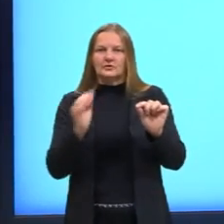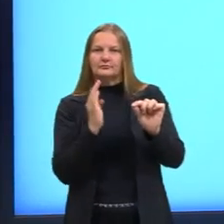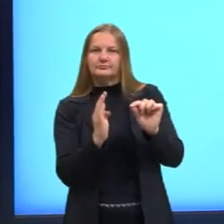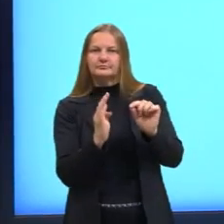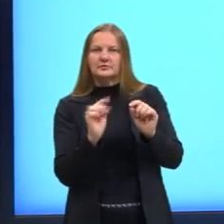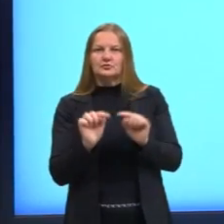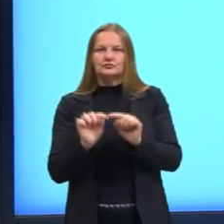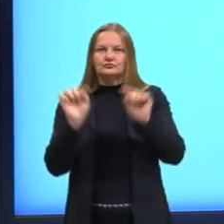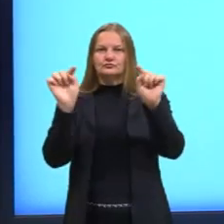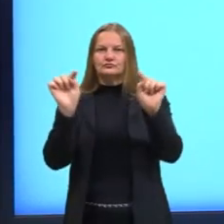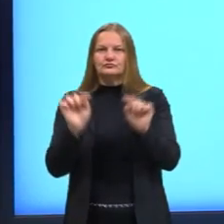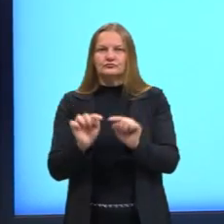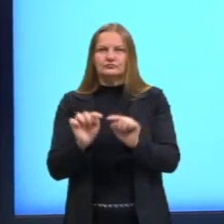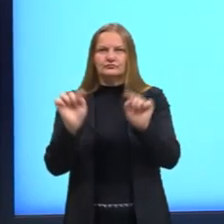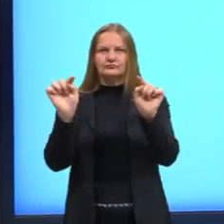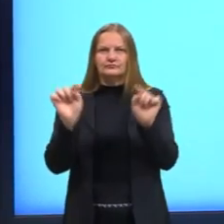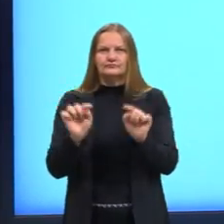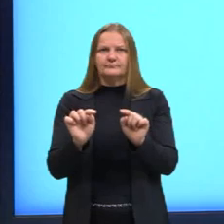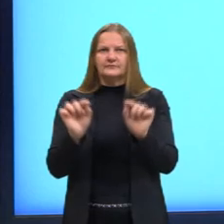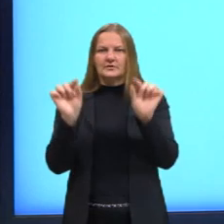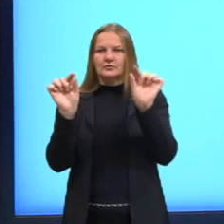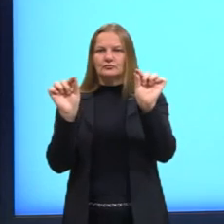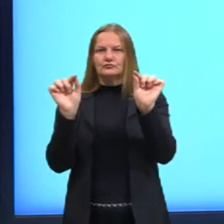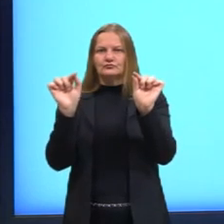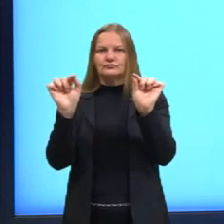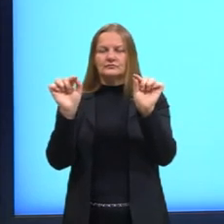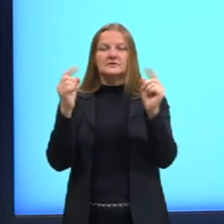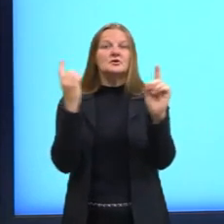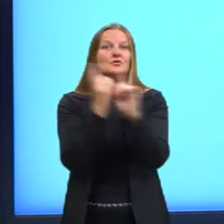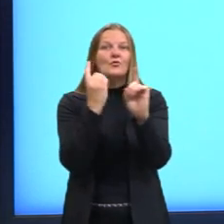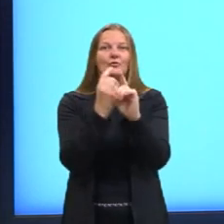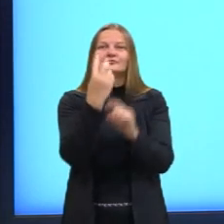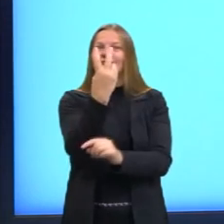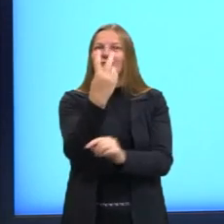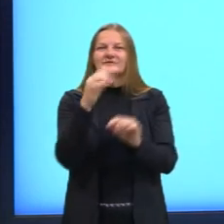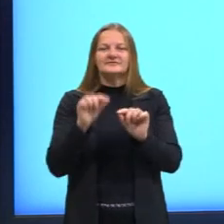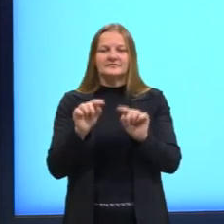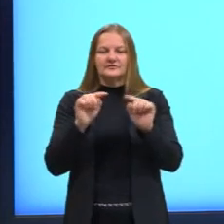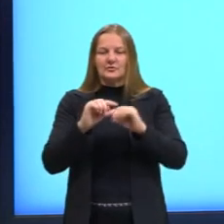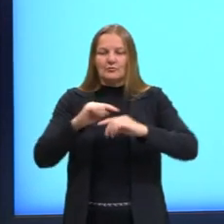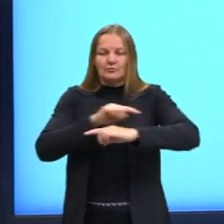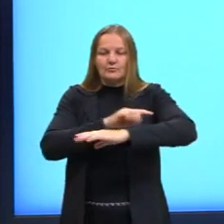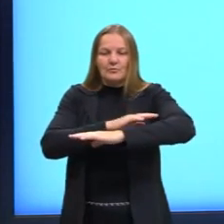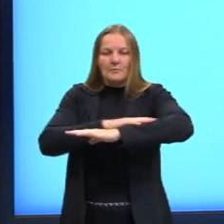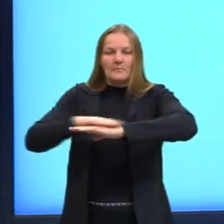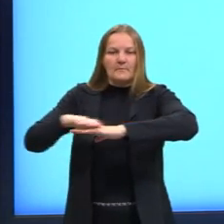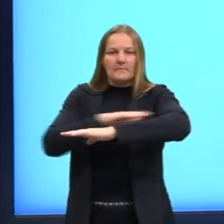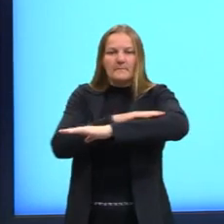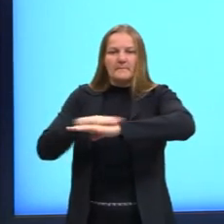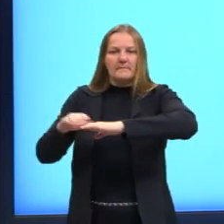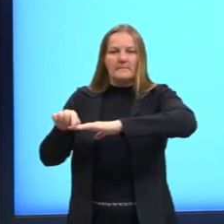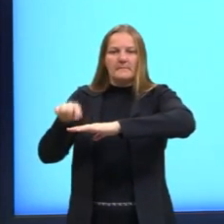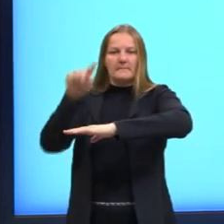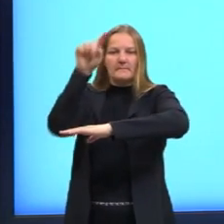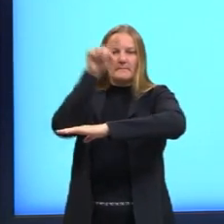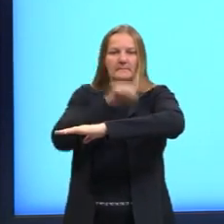encontrarem, são dispostos de forma que encontram os vértices do triângulo da parte superior.